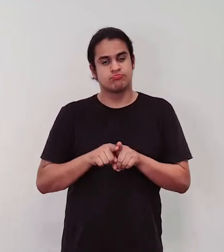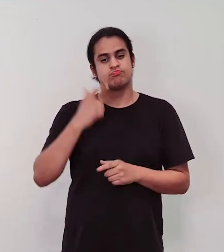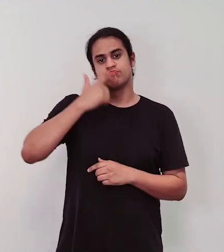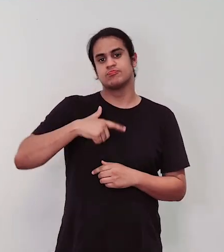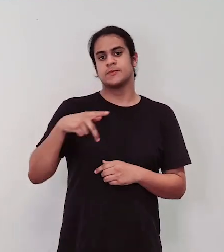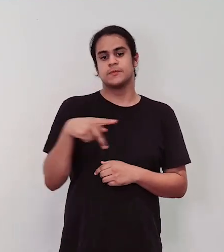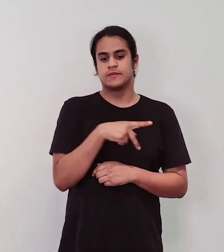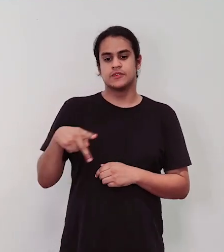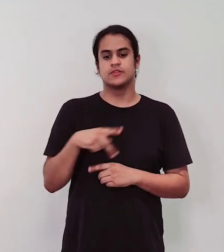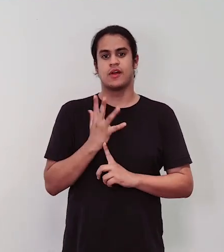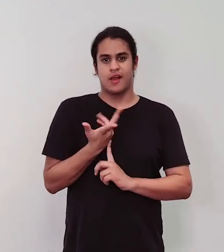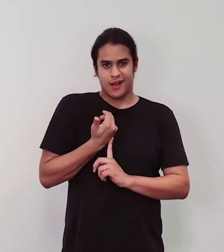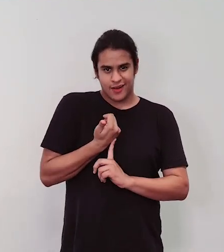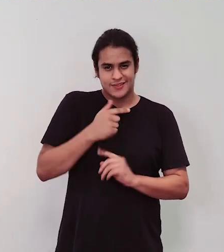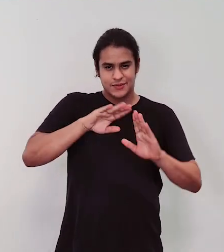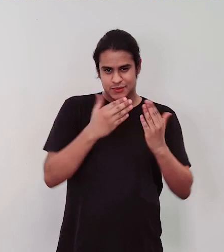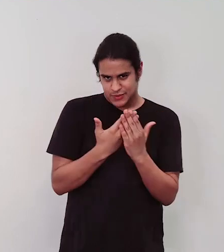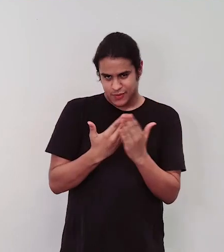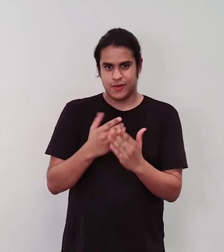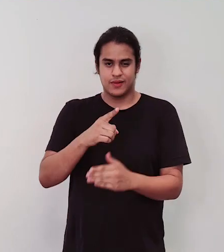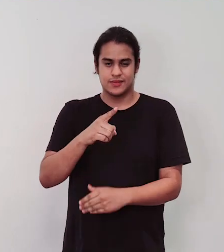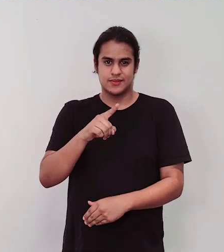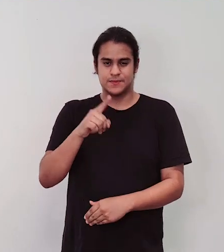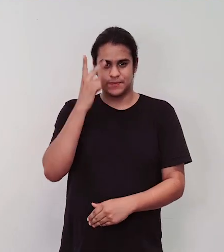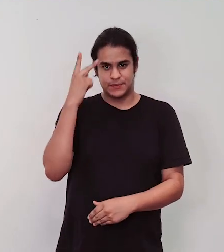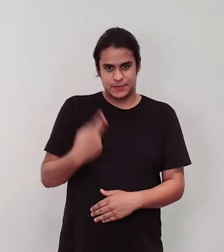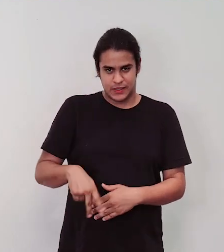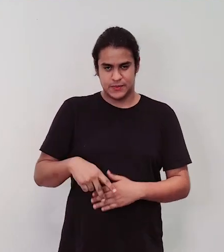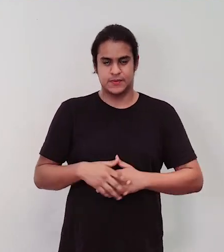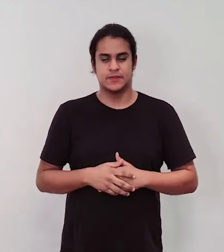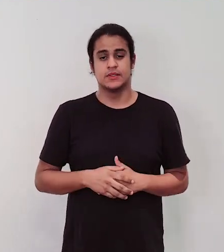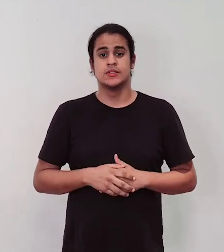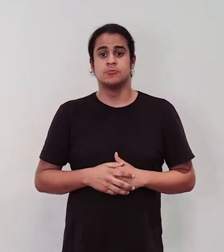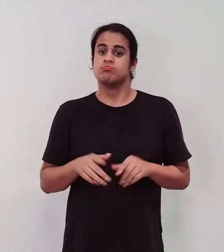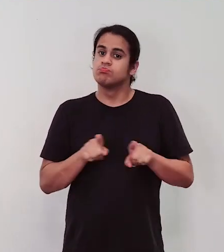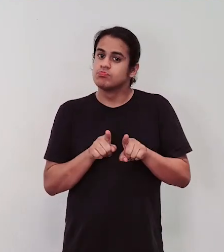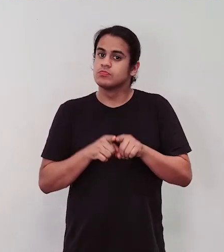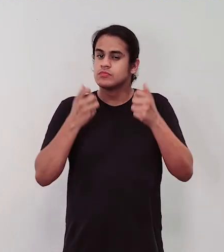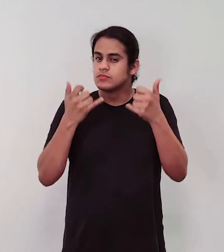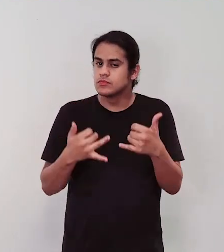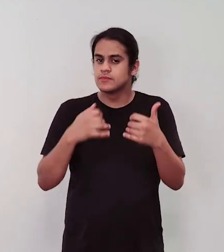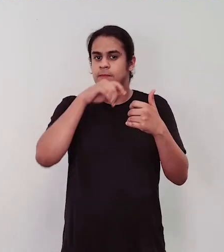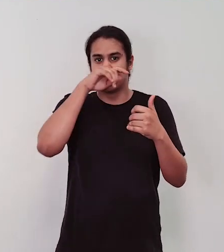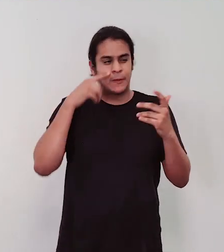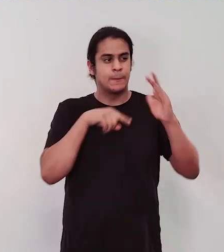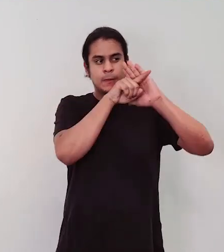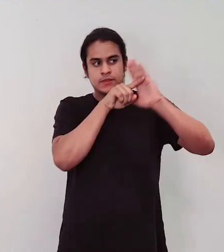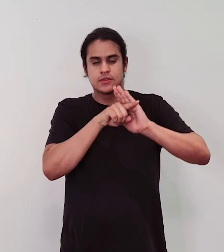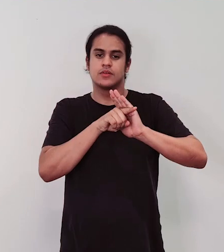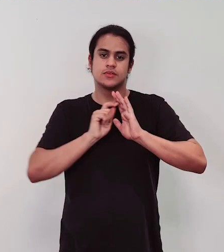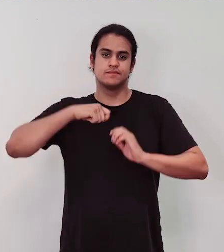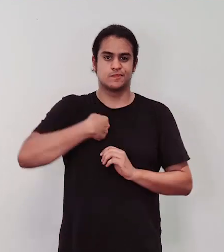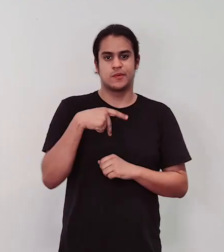arte na rede municipal de São Paulo e hoje vou compartilhar um pouco sobre minha pesquisa como professora e como